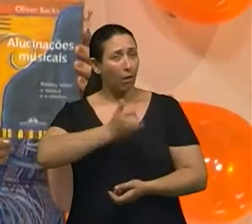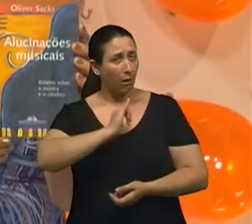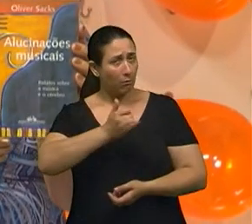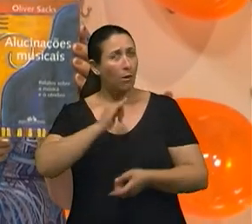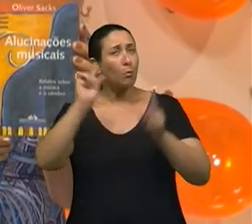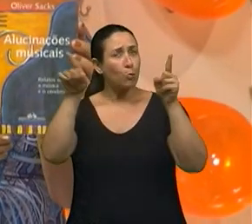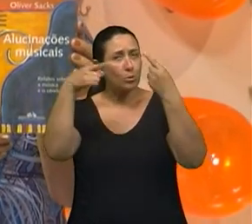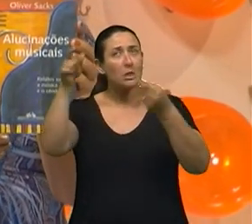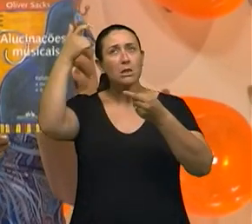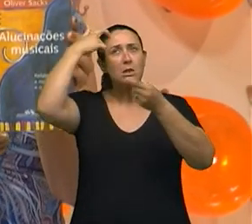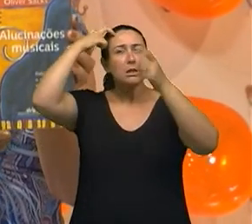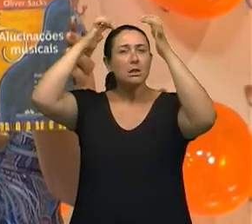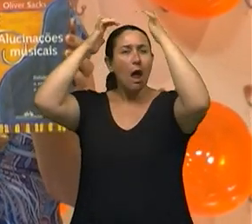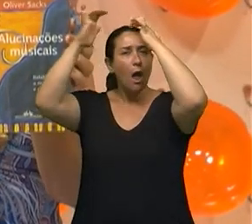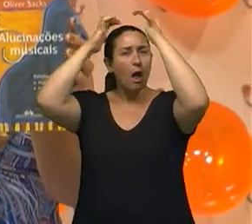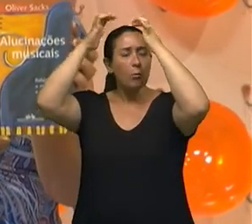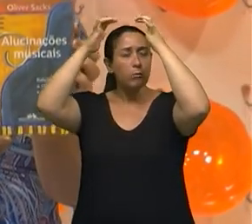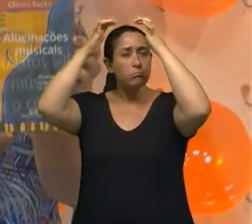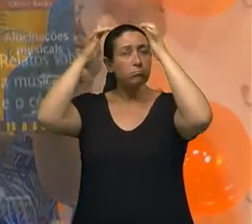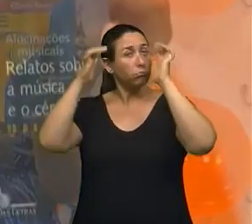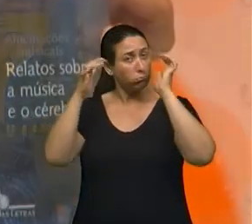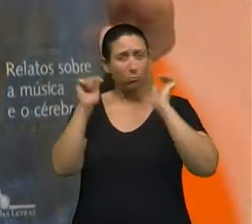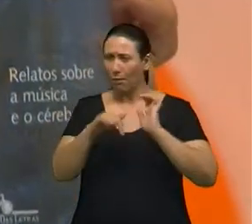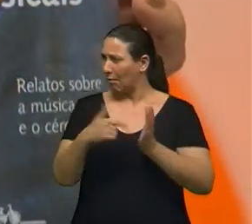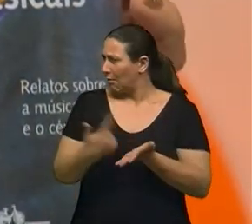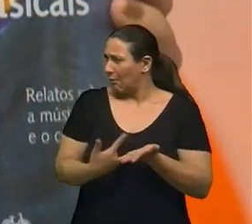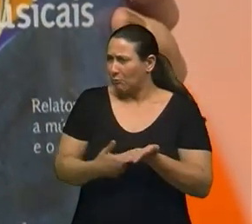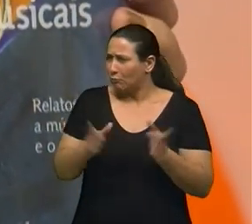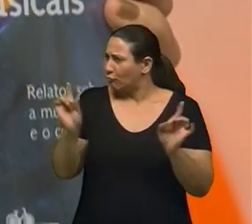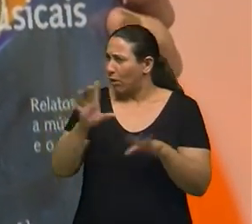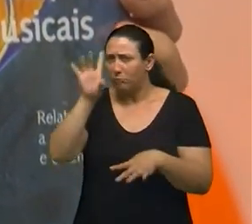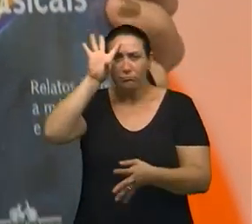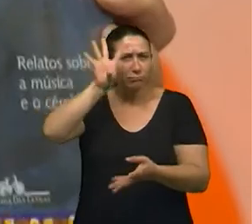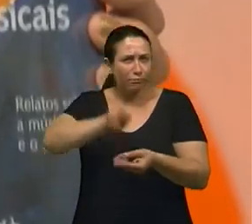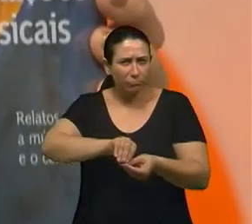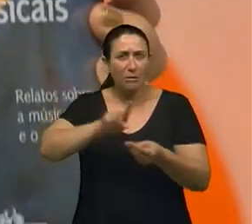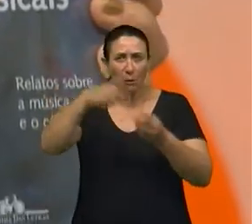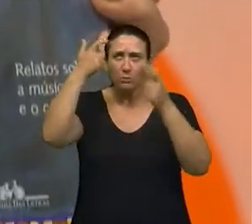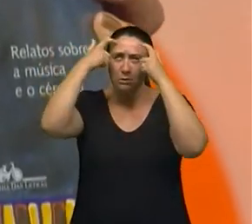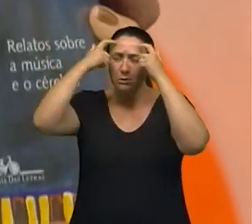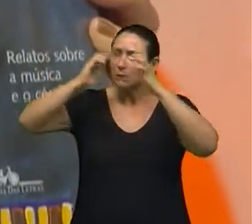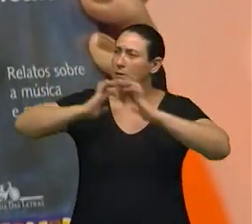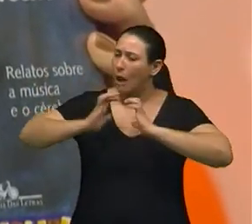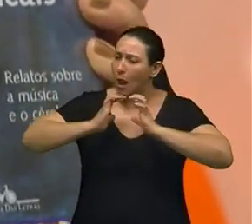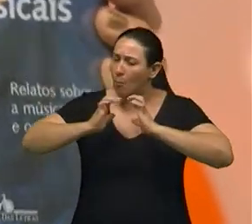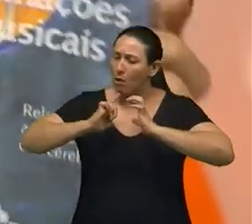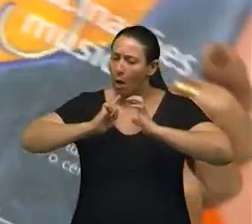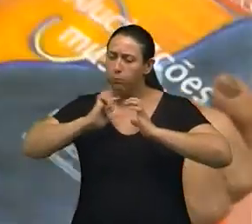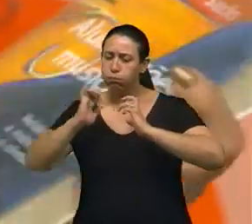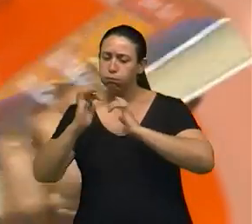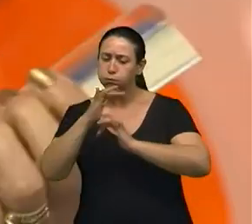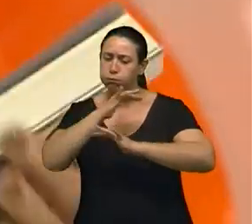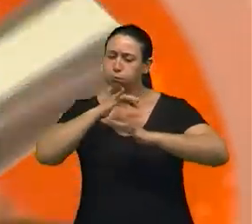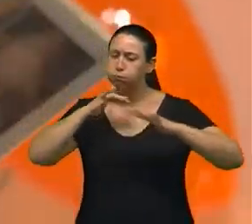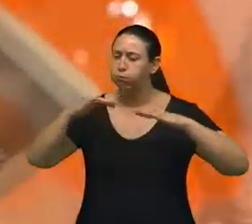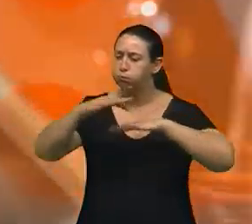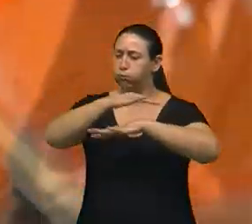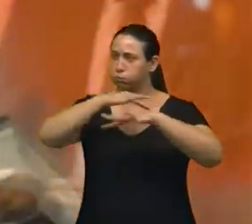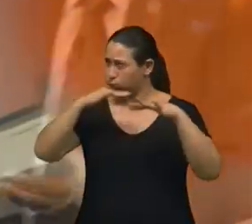Música e o Cérebro. Esse livro já diz tudo para nós, o cérebro está em movimento? Exatamente. Nós temos,